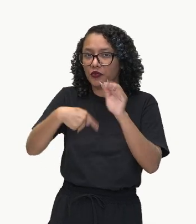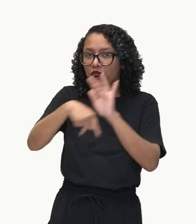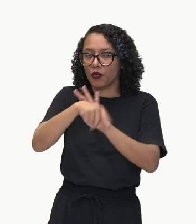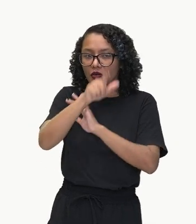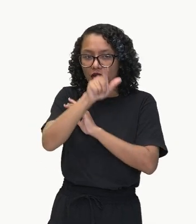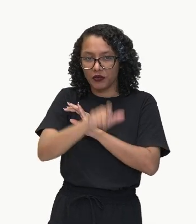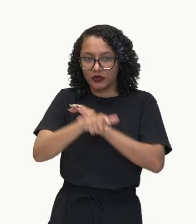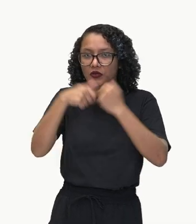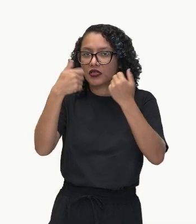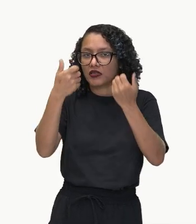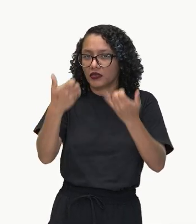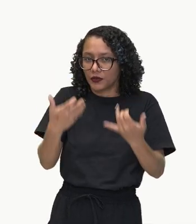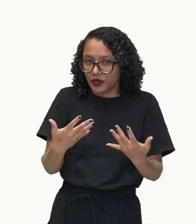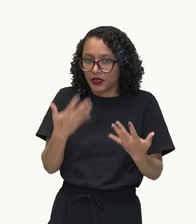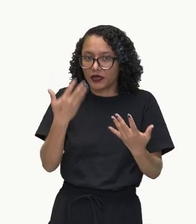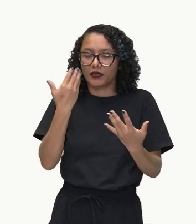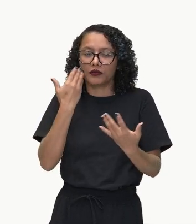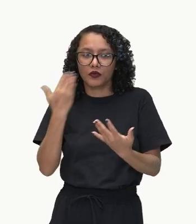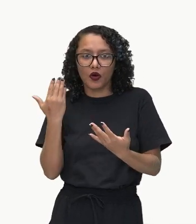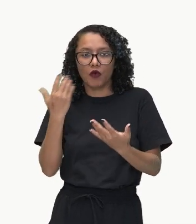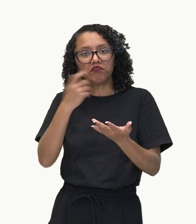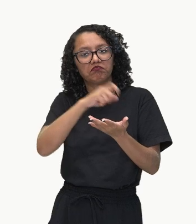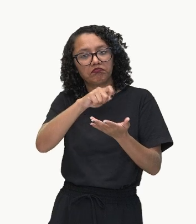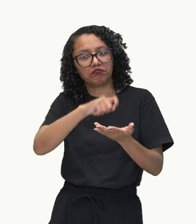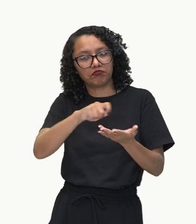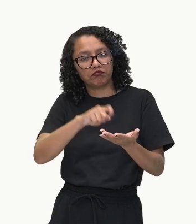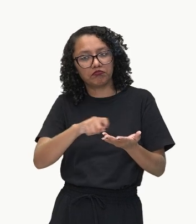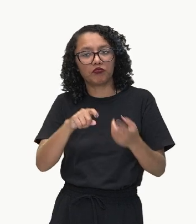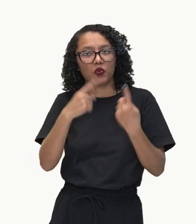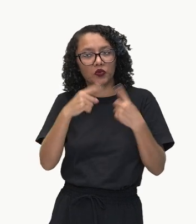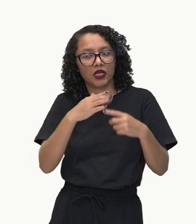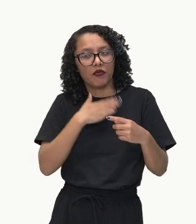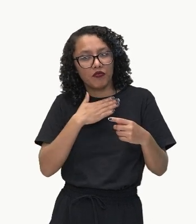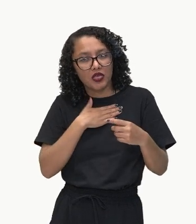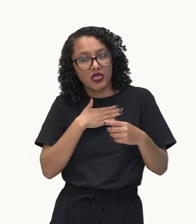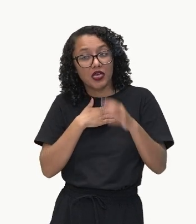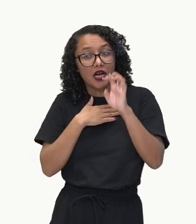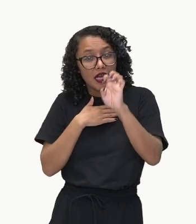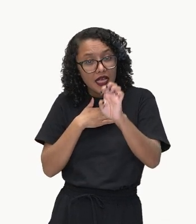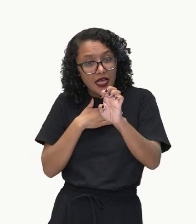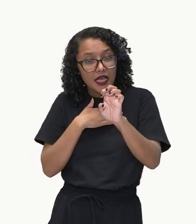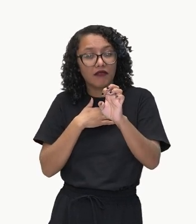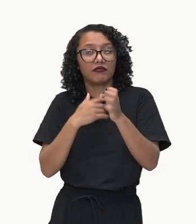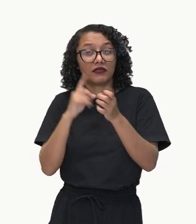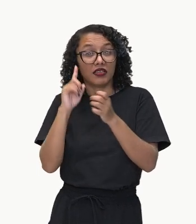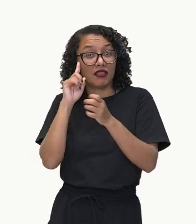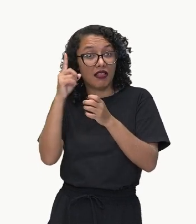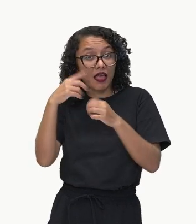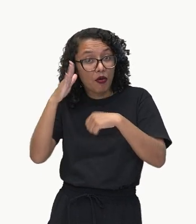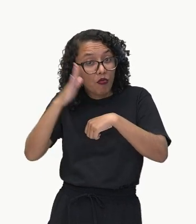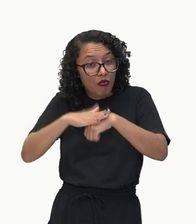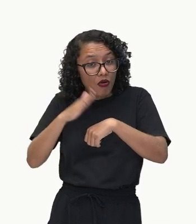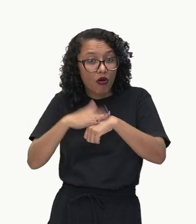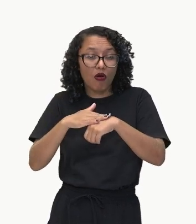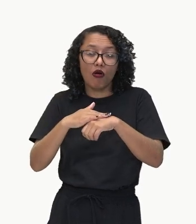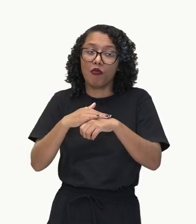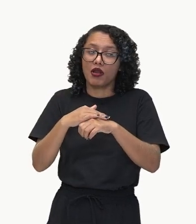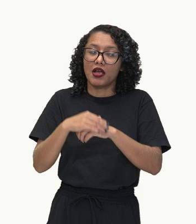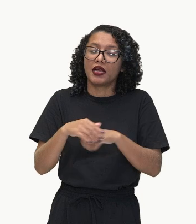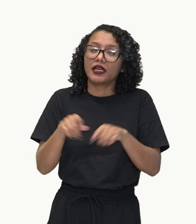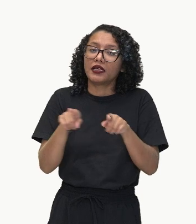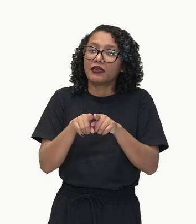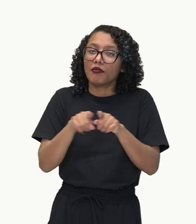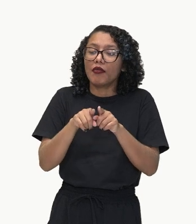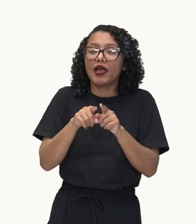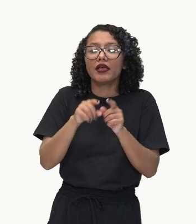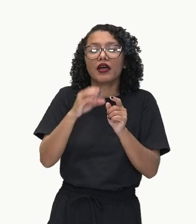músicas. Tenho minhas próprias ideias. Como ainda? Ajudo com minhas roupas. Notem